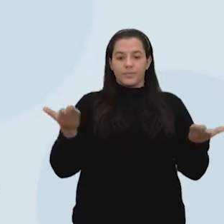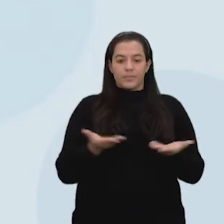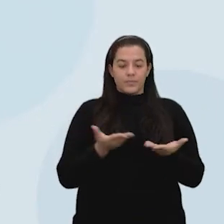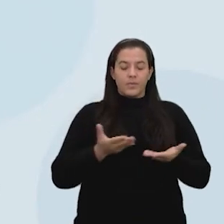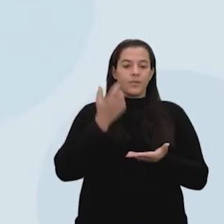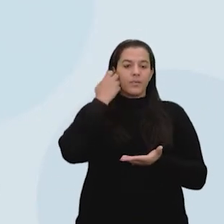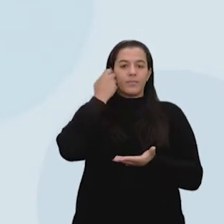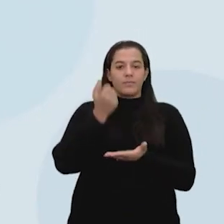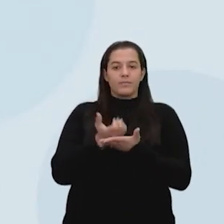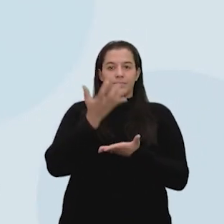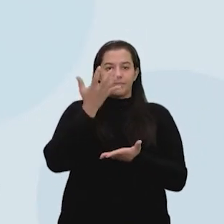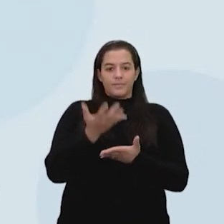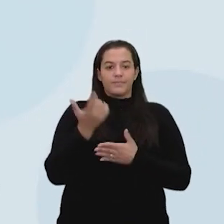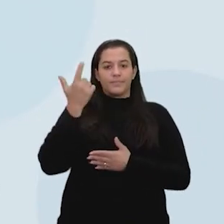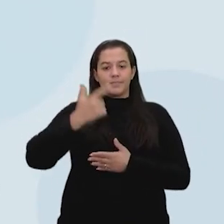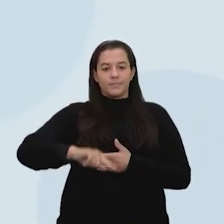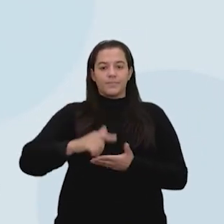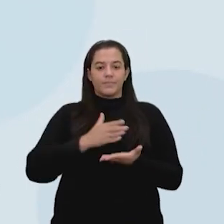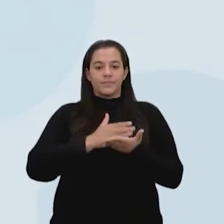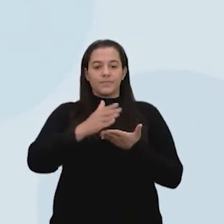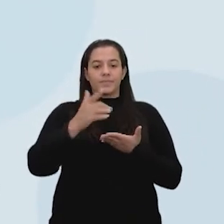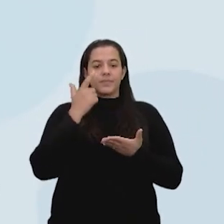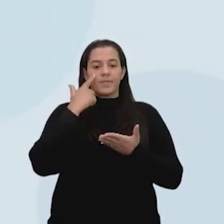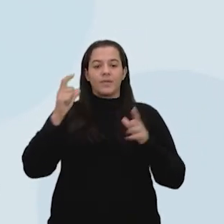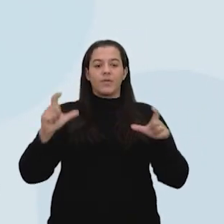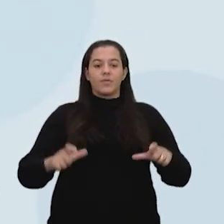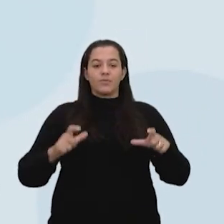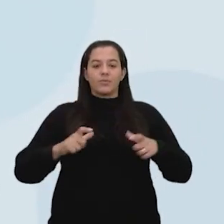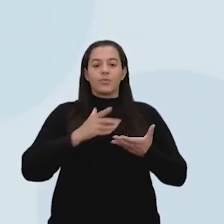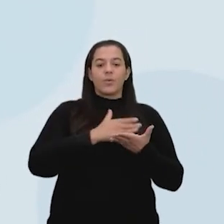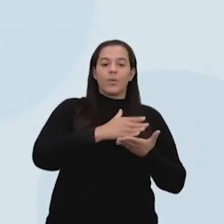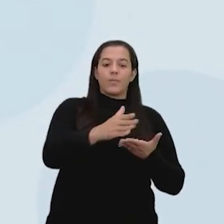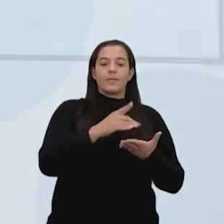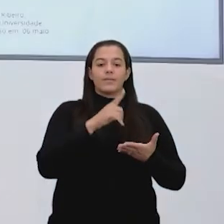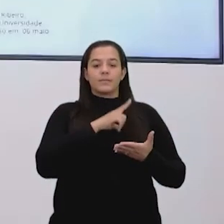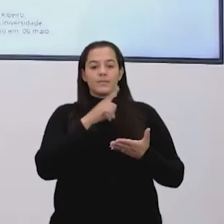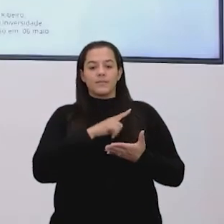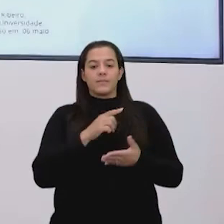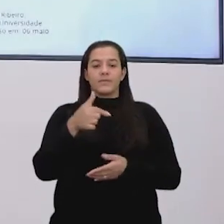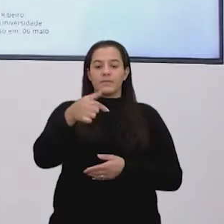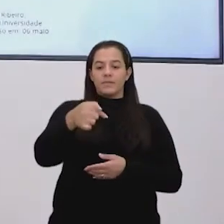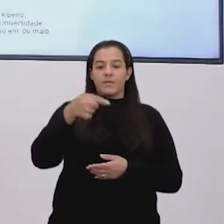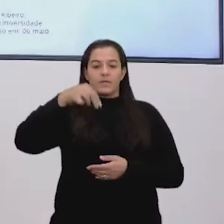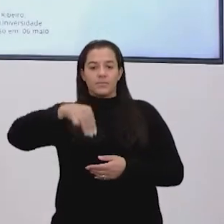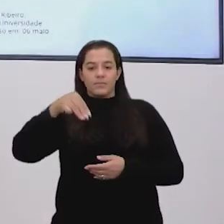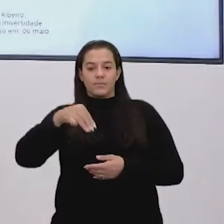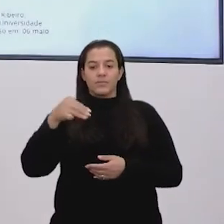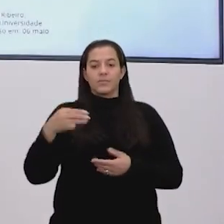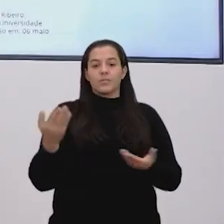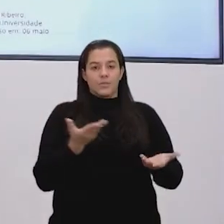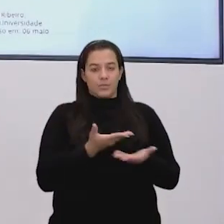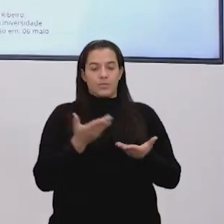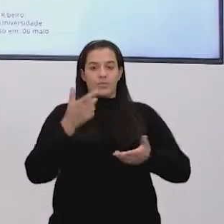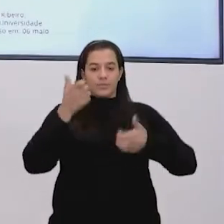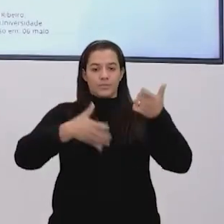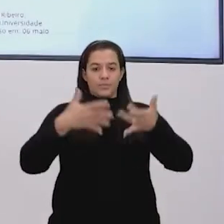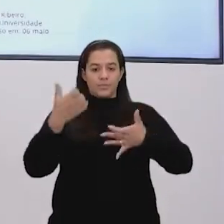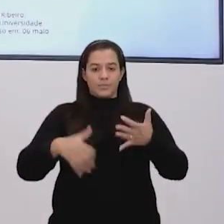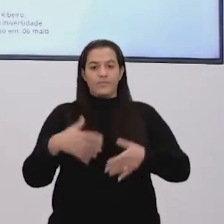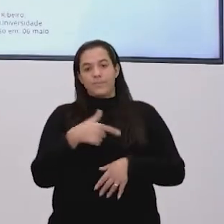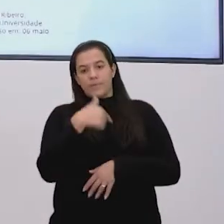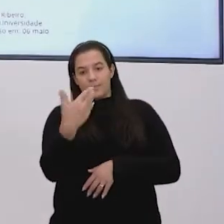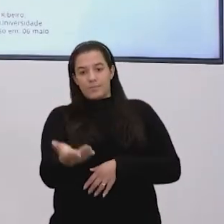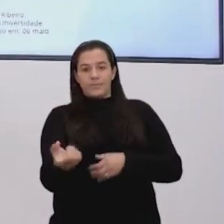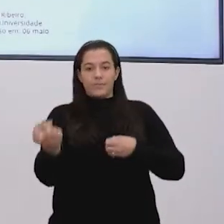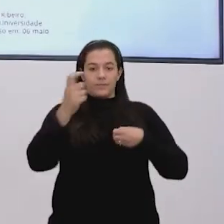acho que, não, ah, eu não coloquei aqui onde começa, mas são cerca de sete minutos aí que a gente vai falar, tá bom? A gente volta